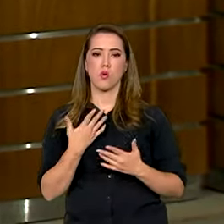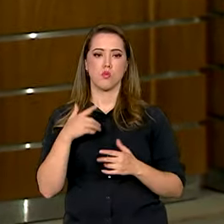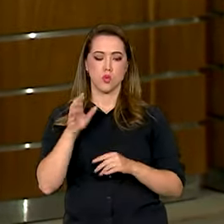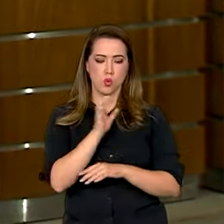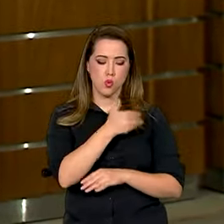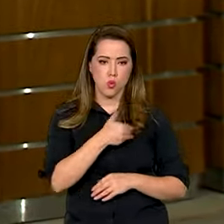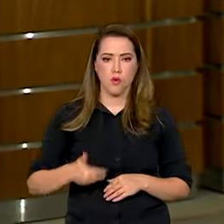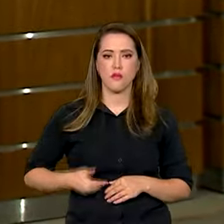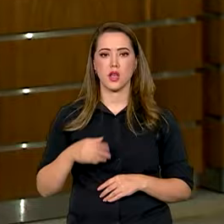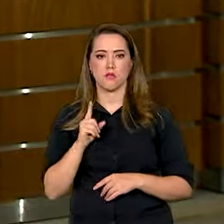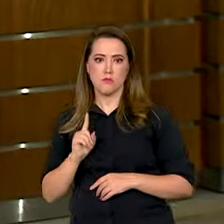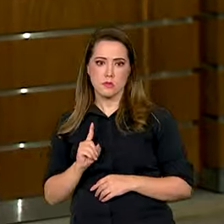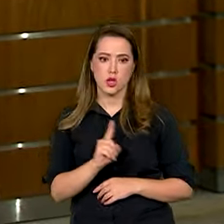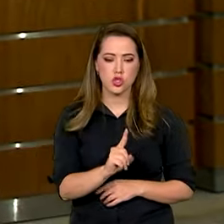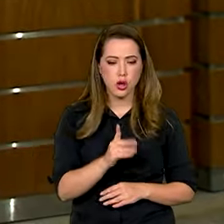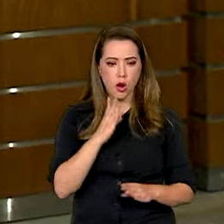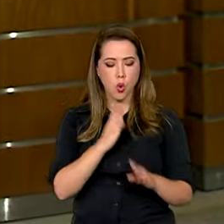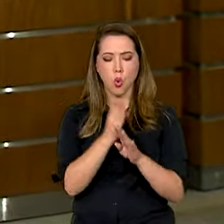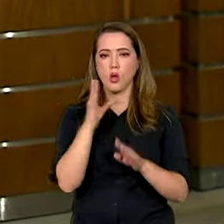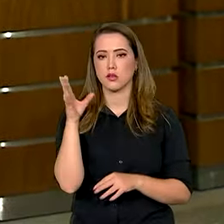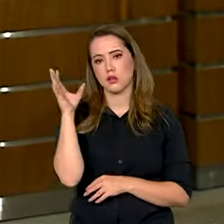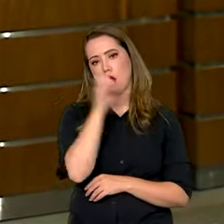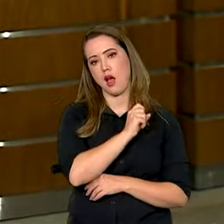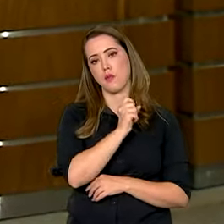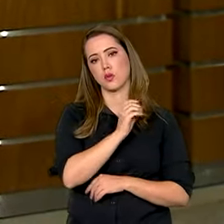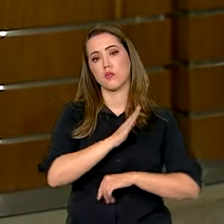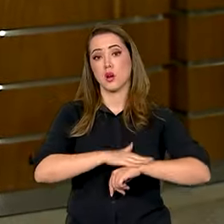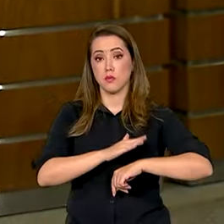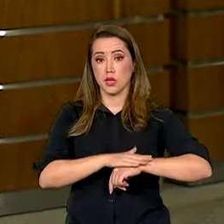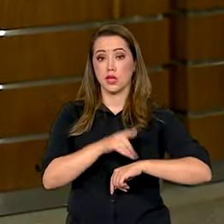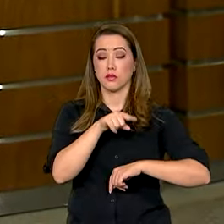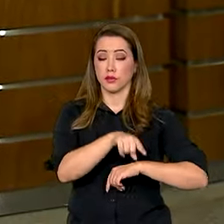enquanto a gente ainda tem uma criança ou um adolescente em situação de trabalho infantil doméstico. E aí A